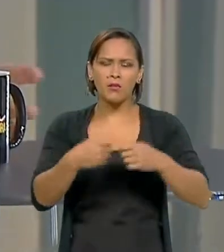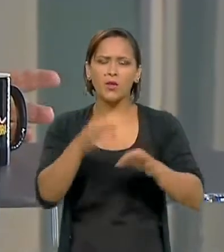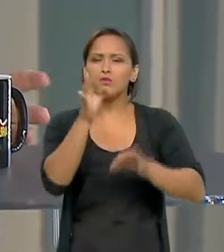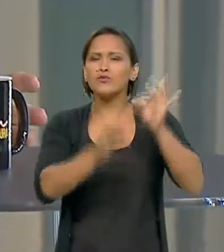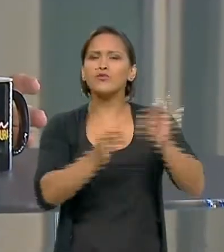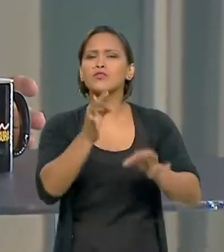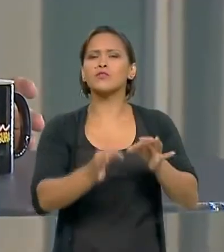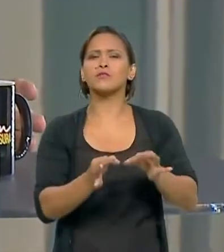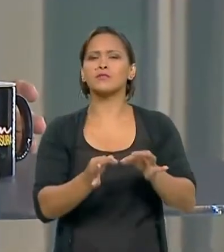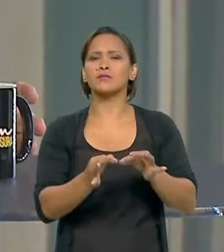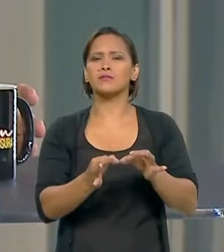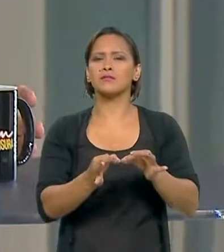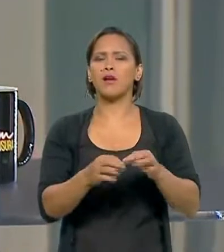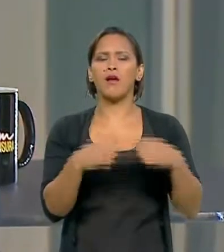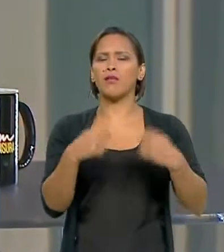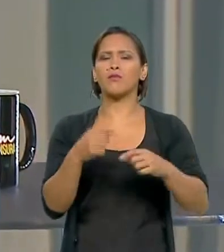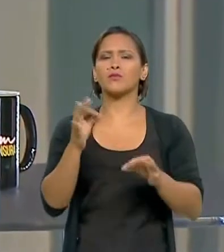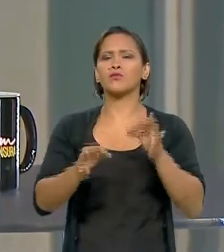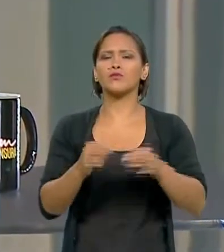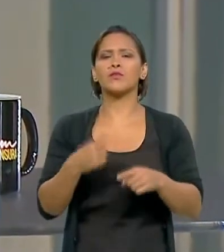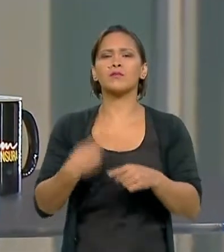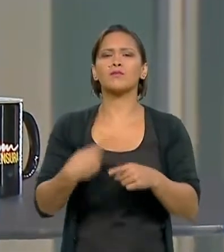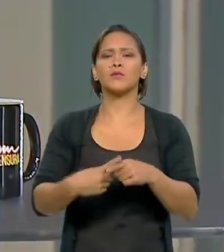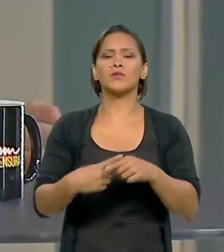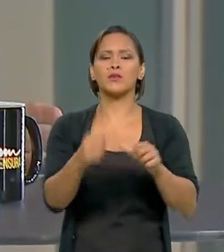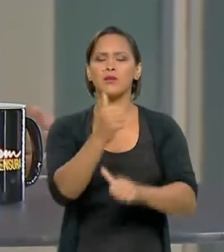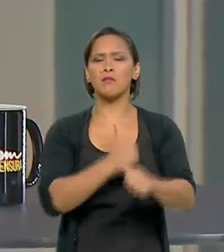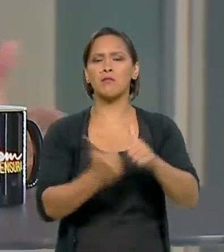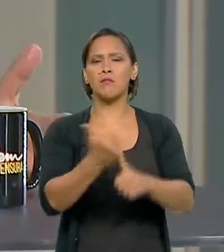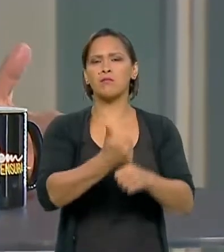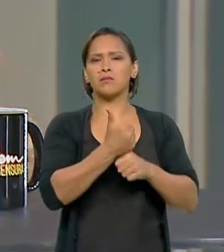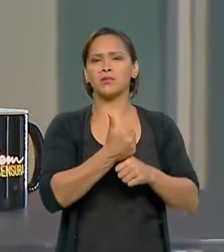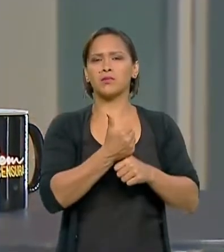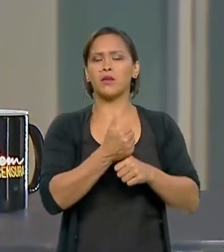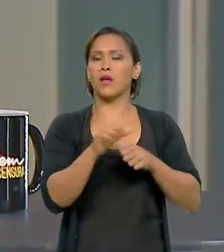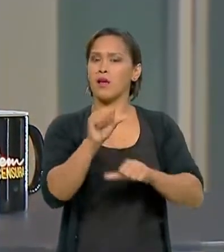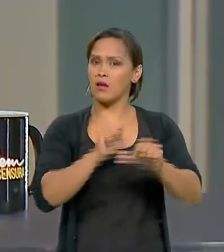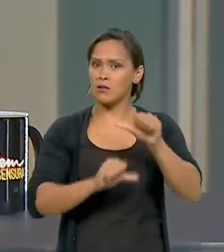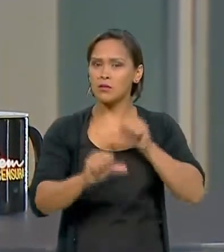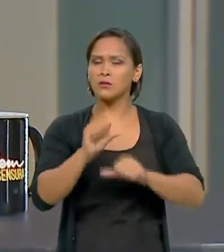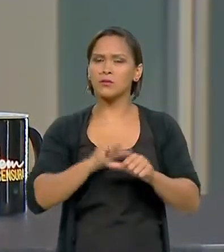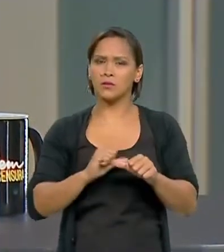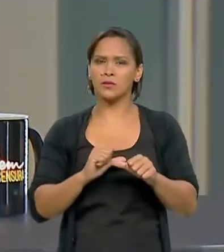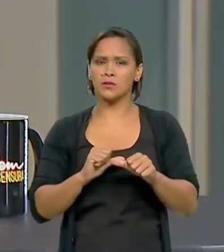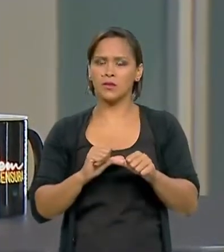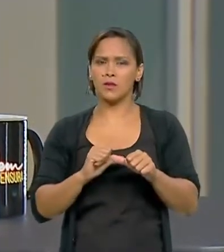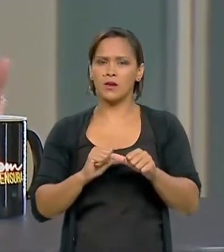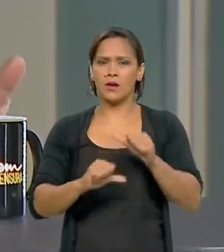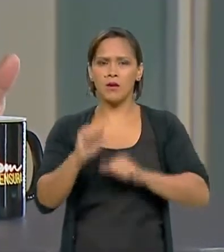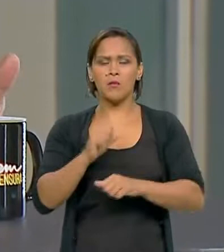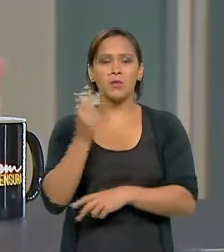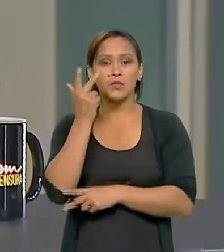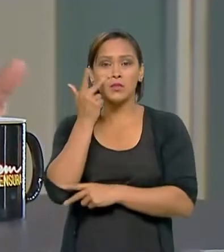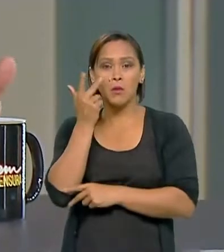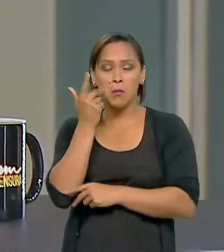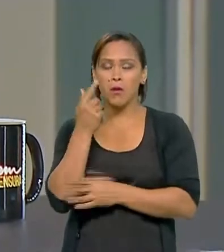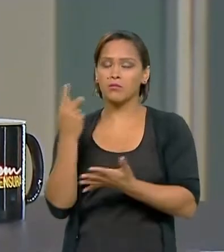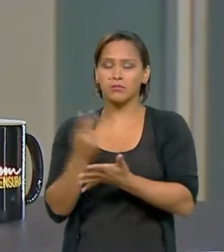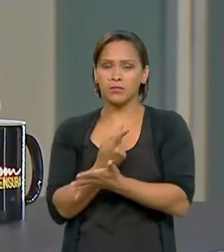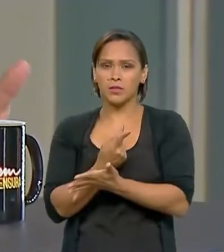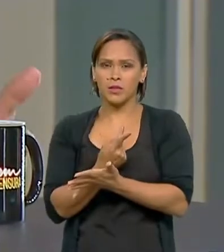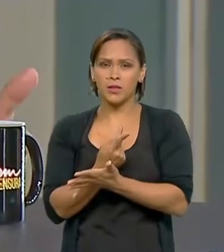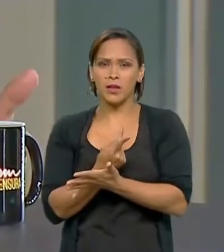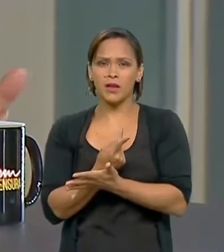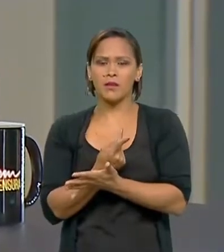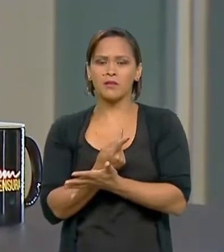justificar o ato dele. É uma mudança que é comum, não é?